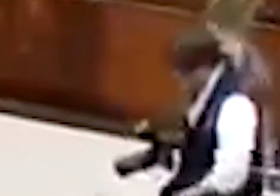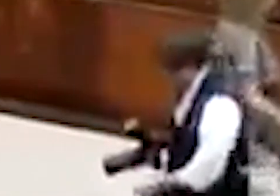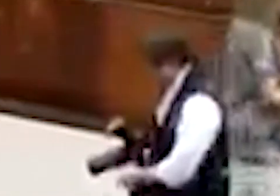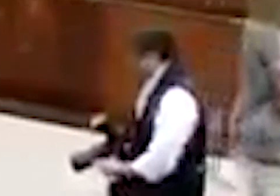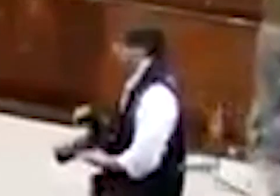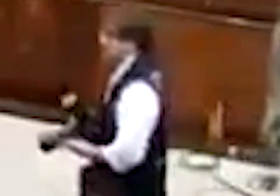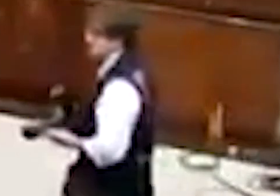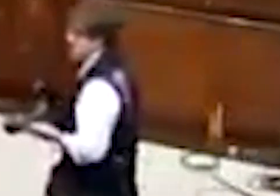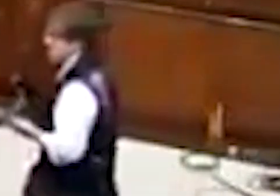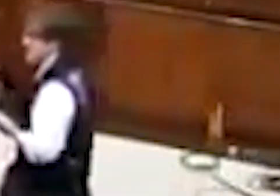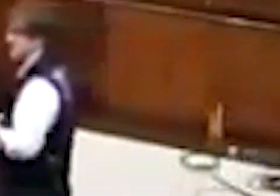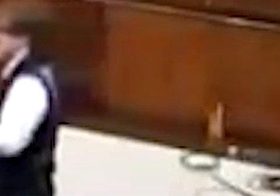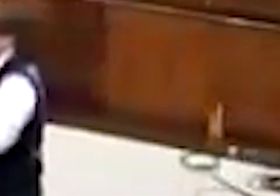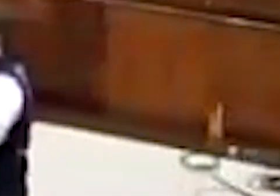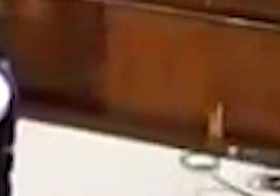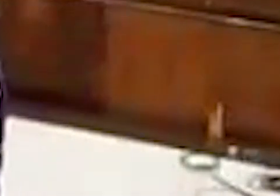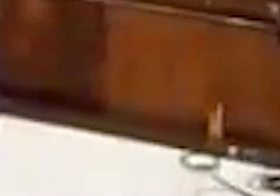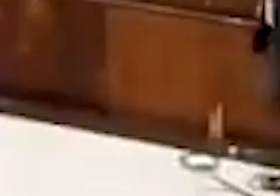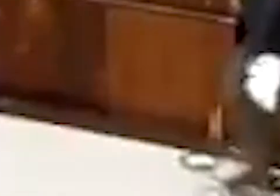Senhor presidente,